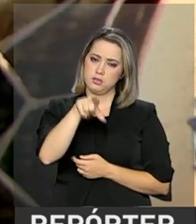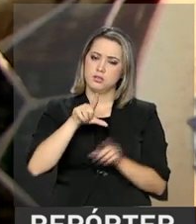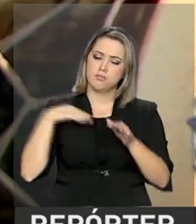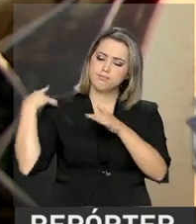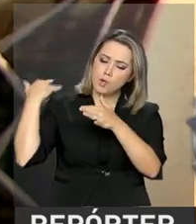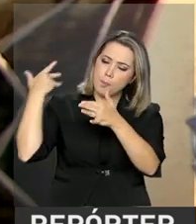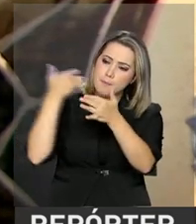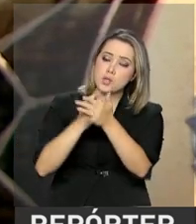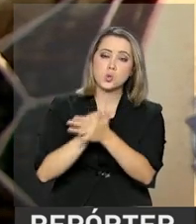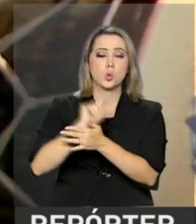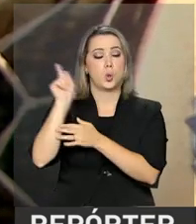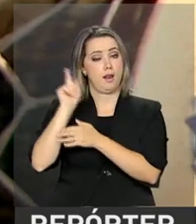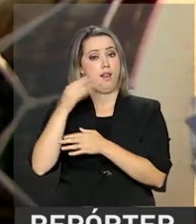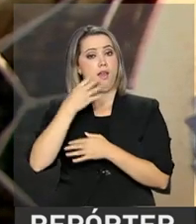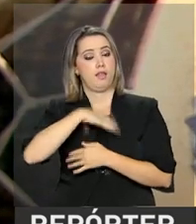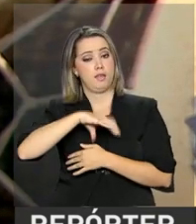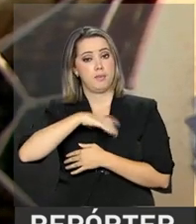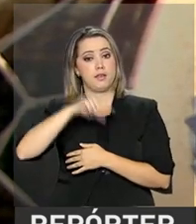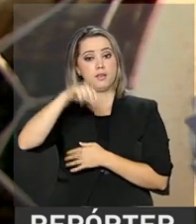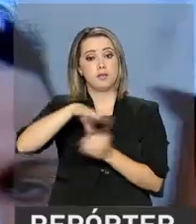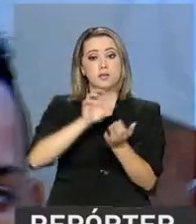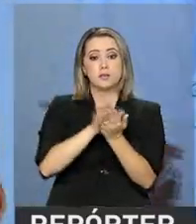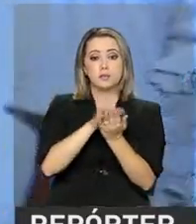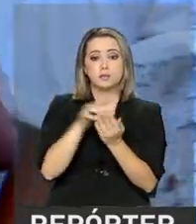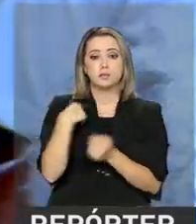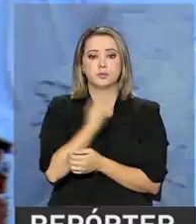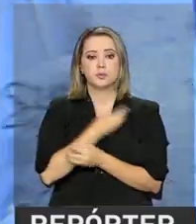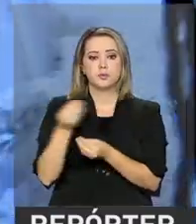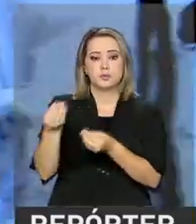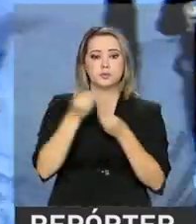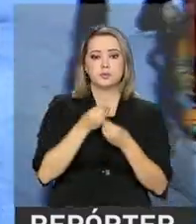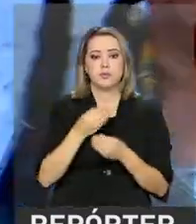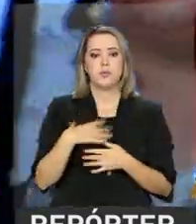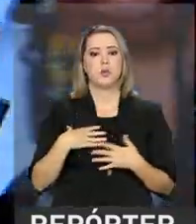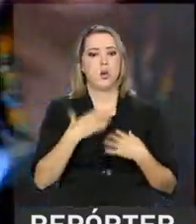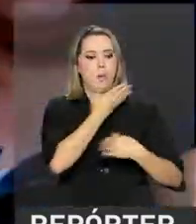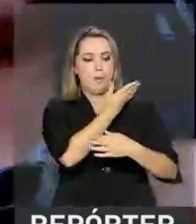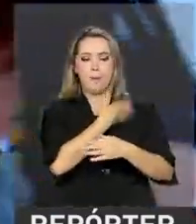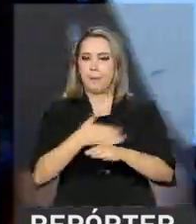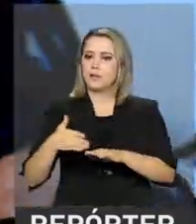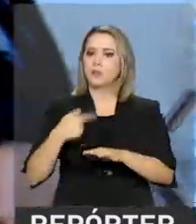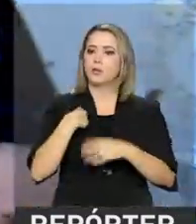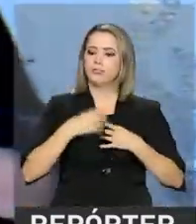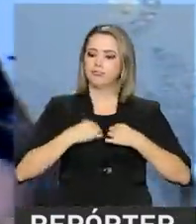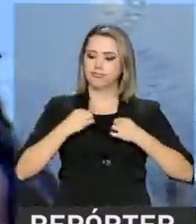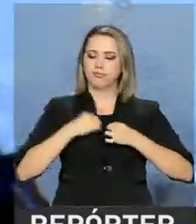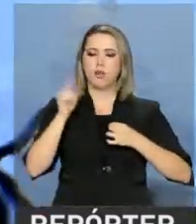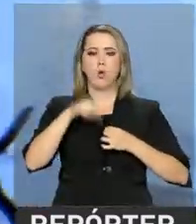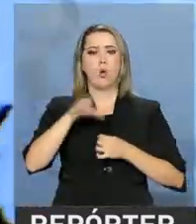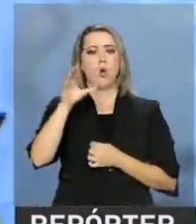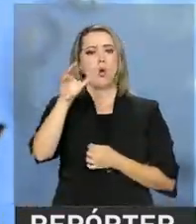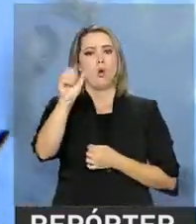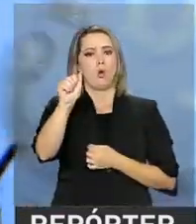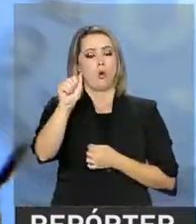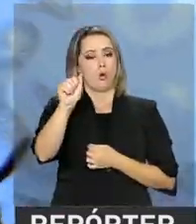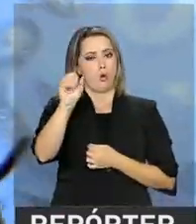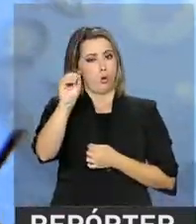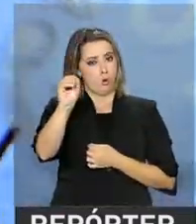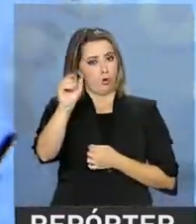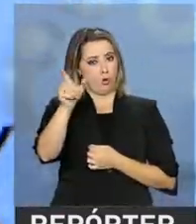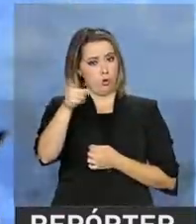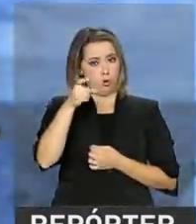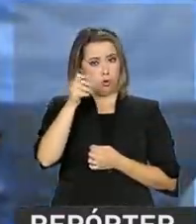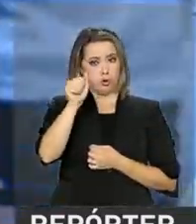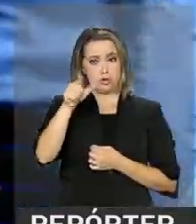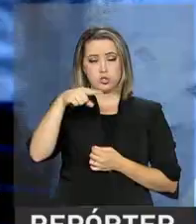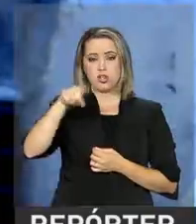E aqui em Pernambuco a gente também trouxe. O branco da roupa é por causa de Oxalá. A divindade dos cultos de matriz africana